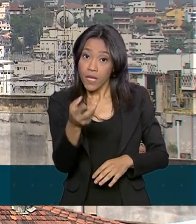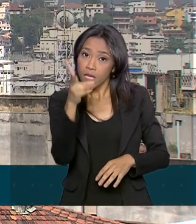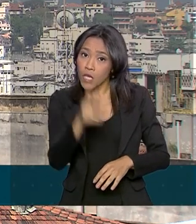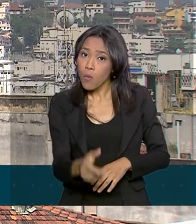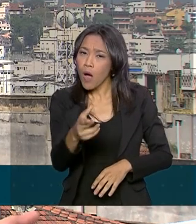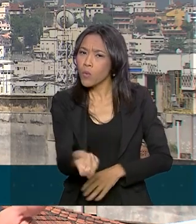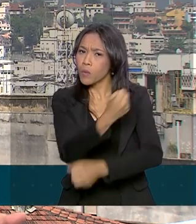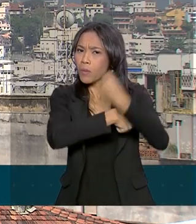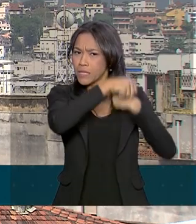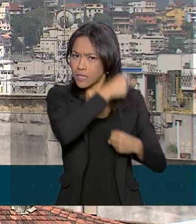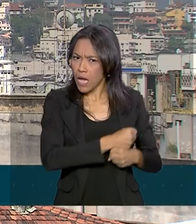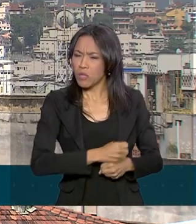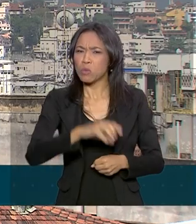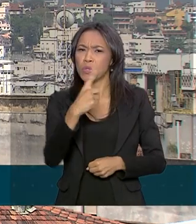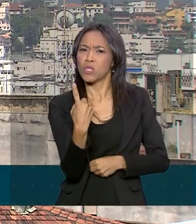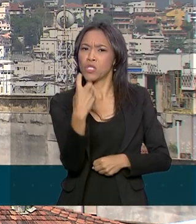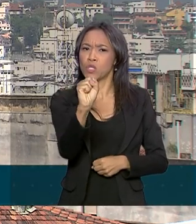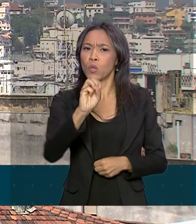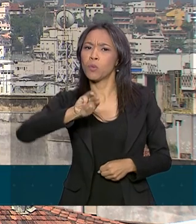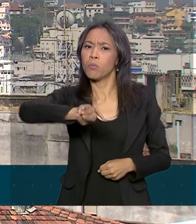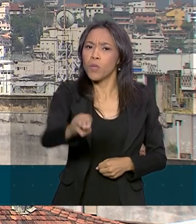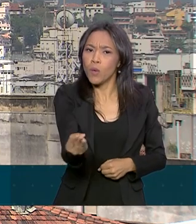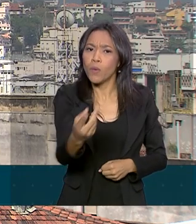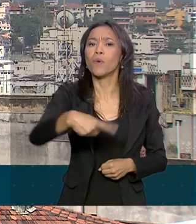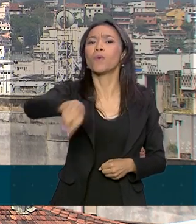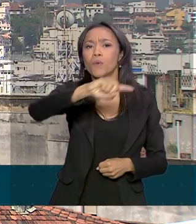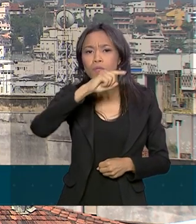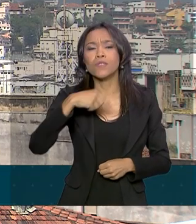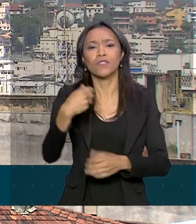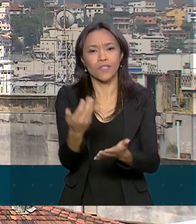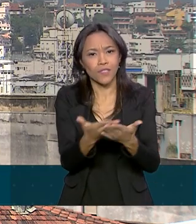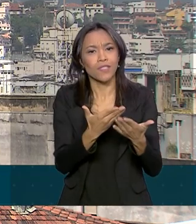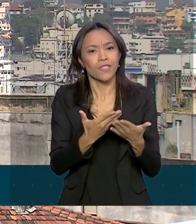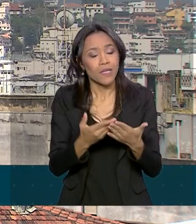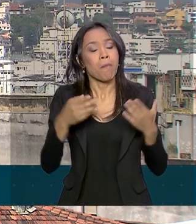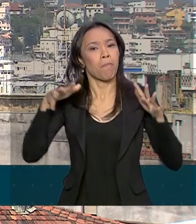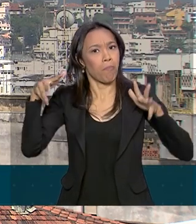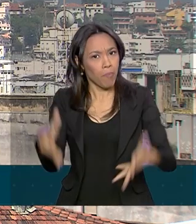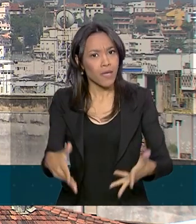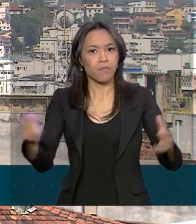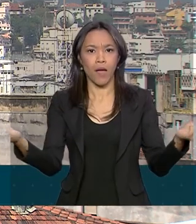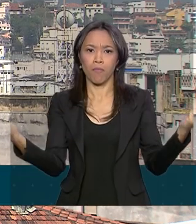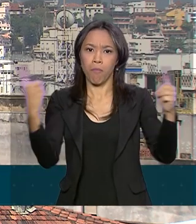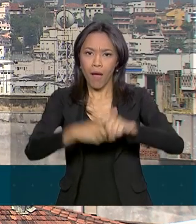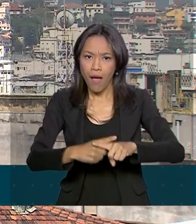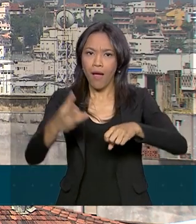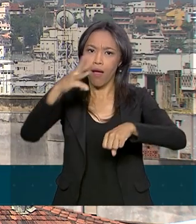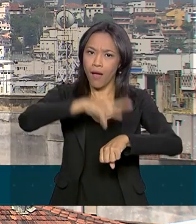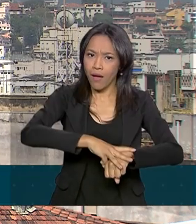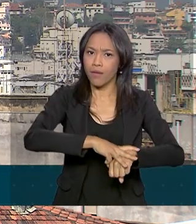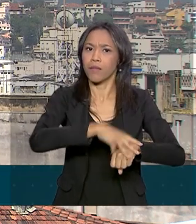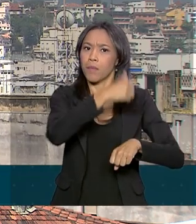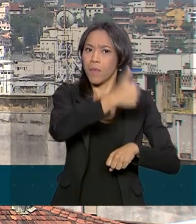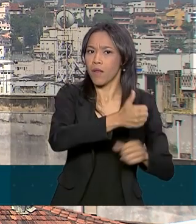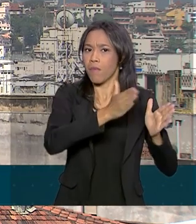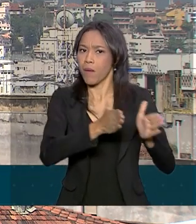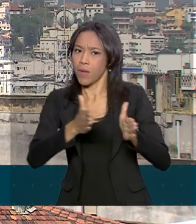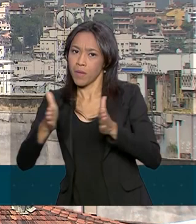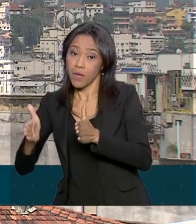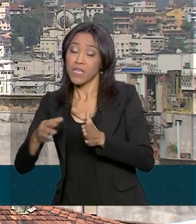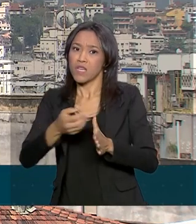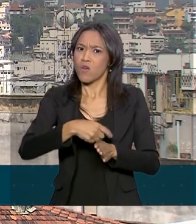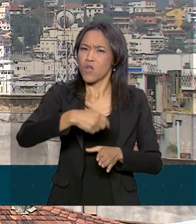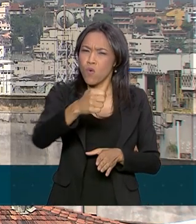ano passado, 18 milhões de estudantes participaram da Olimpíada Brasileira de Matemática desde a fase inicial. E quase 600